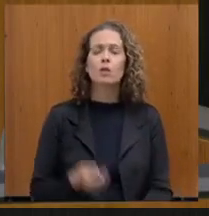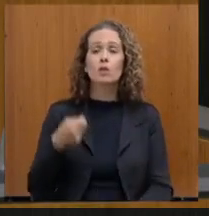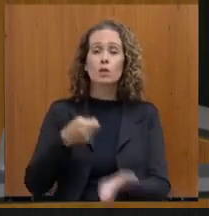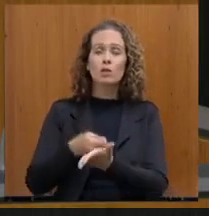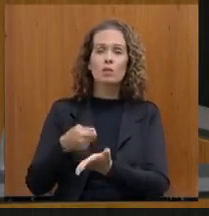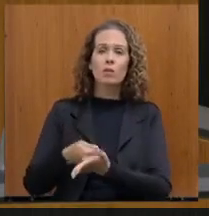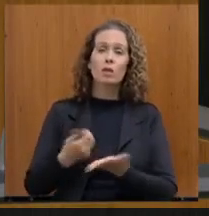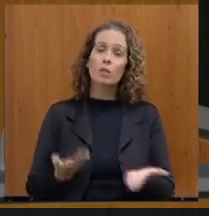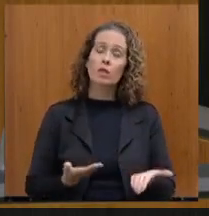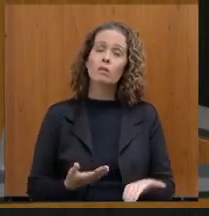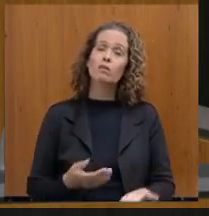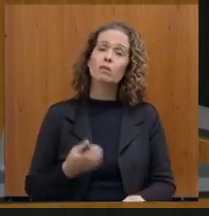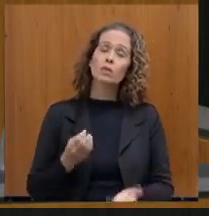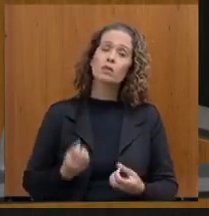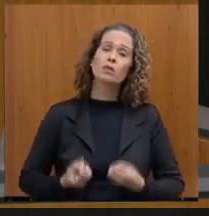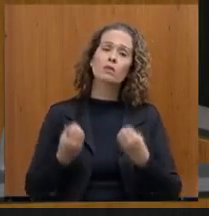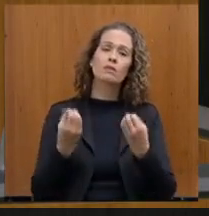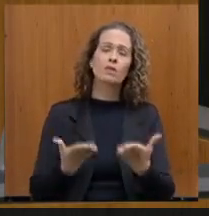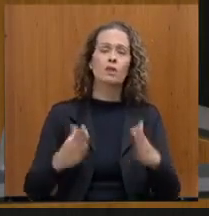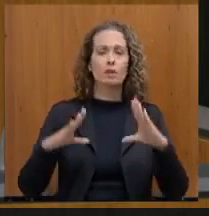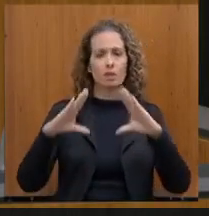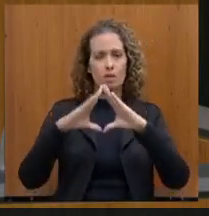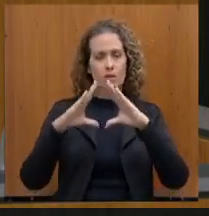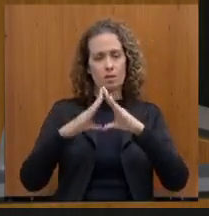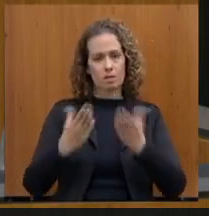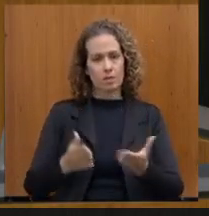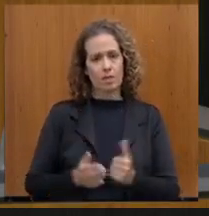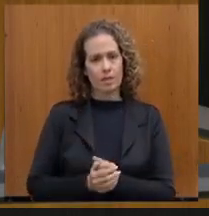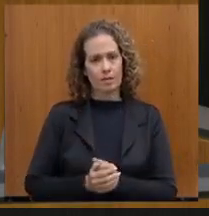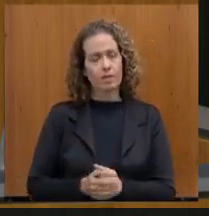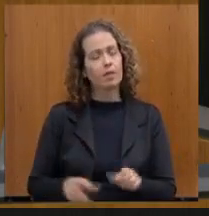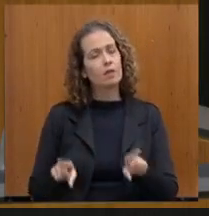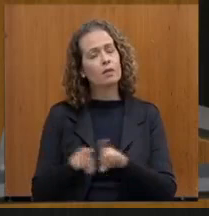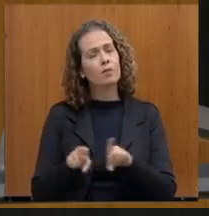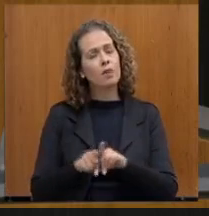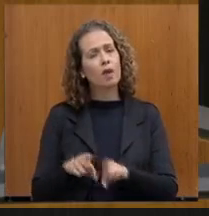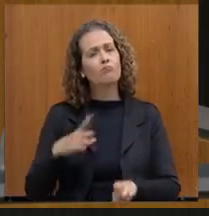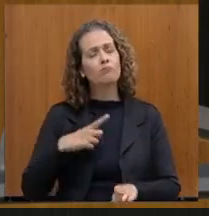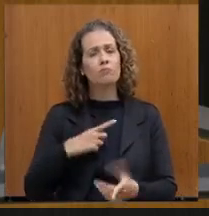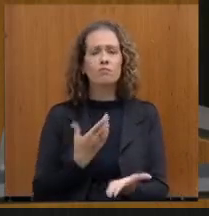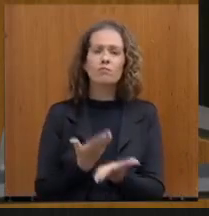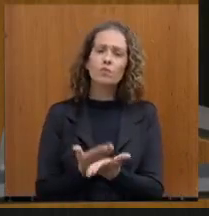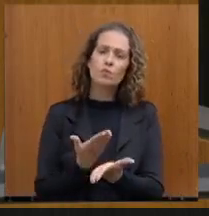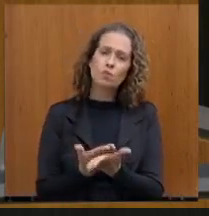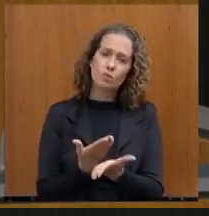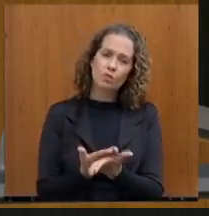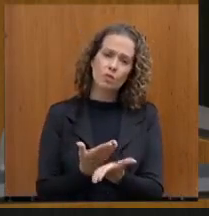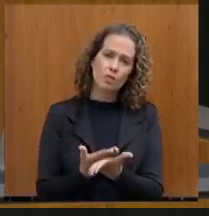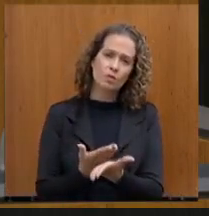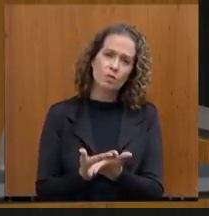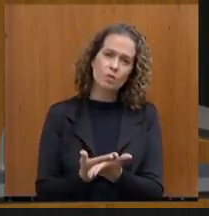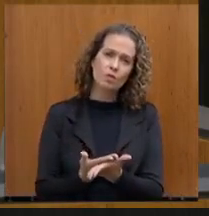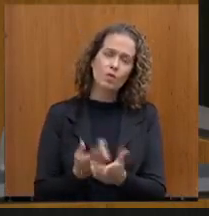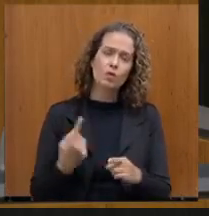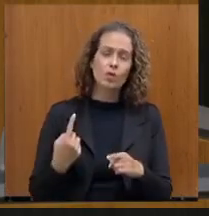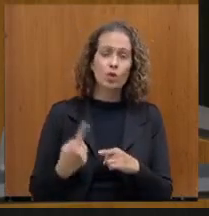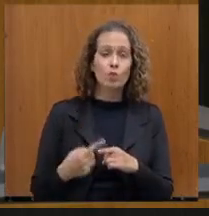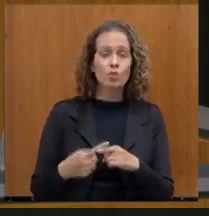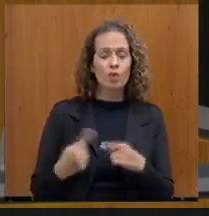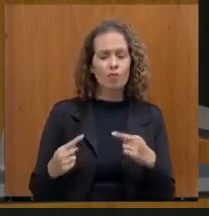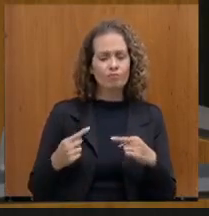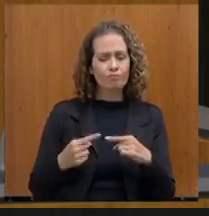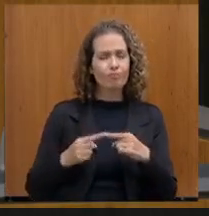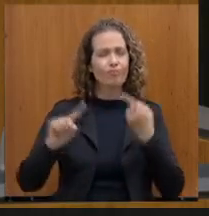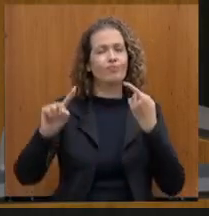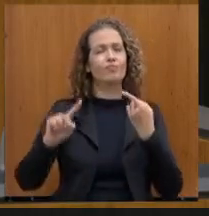encaminhados à Assembleia. Da mesma forma, um estudo, então, porque eu tenho divergência em